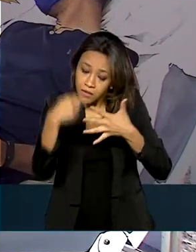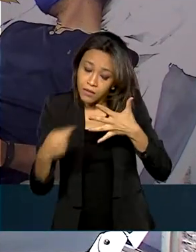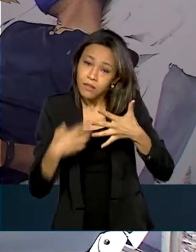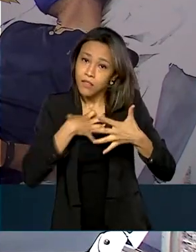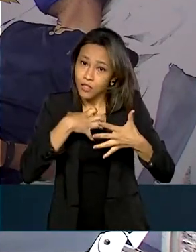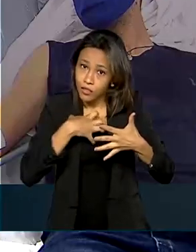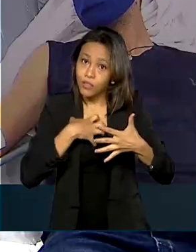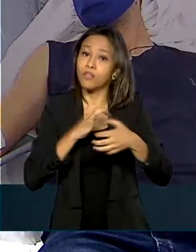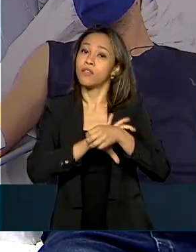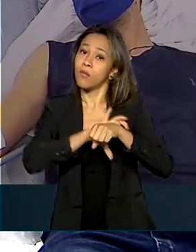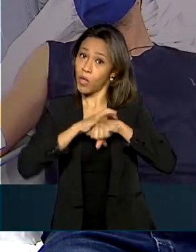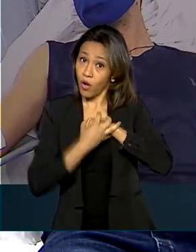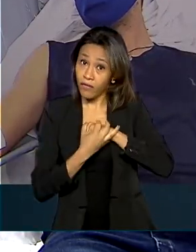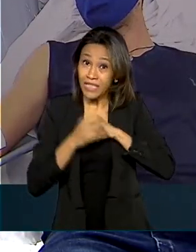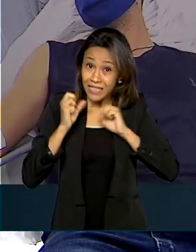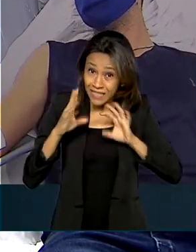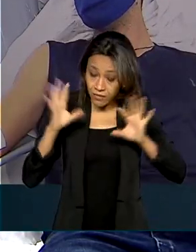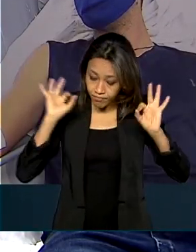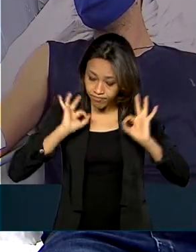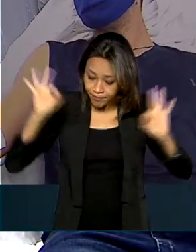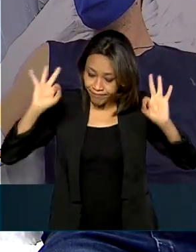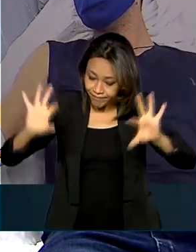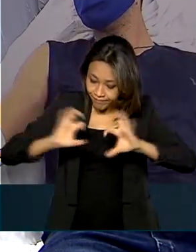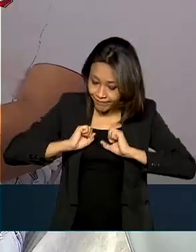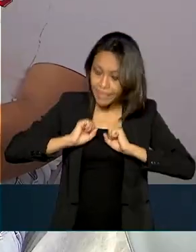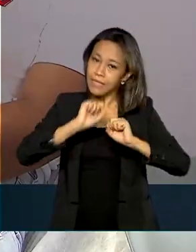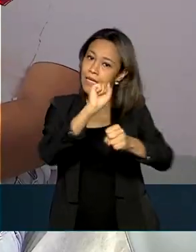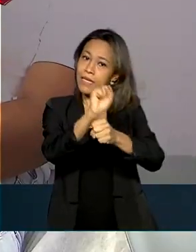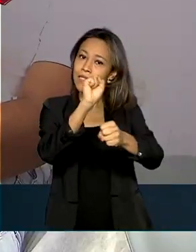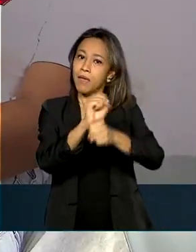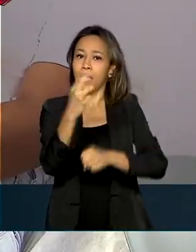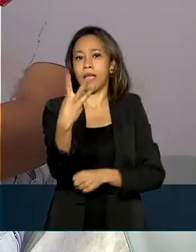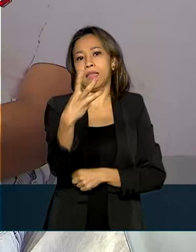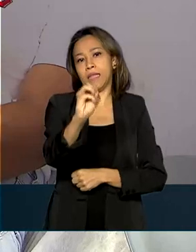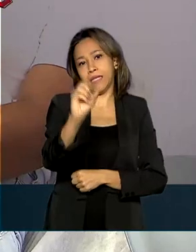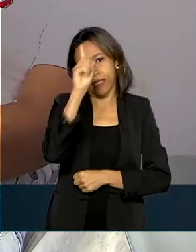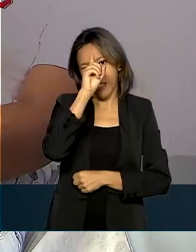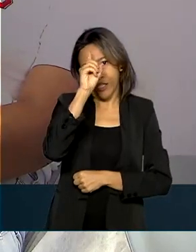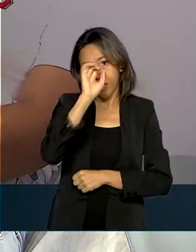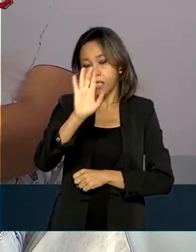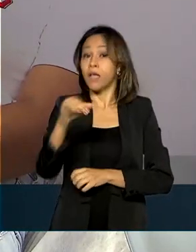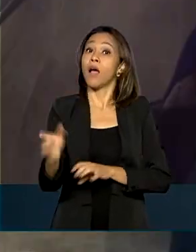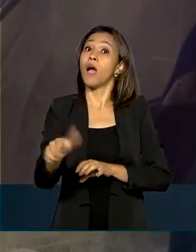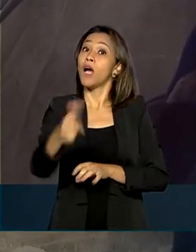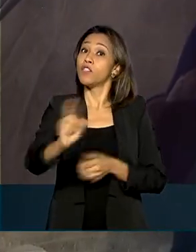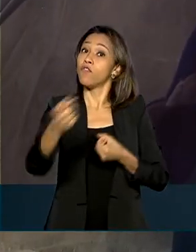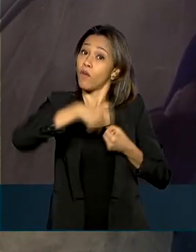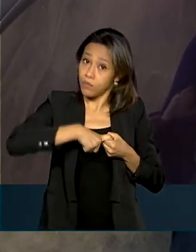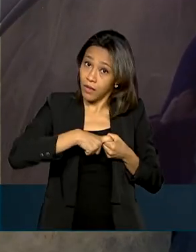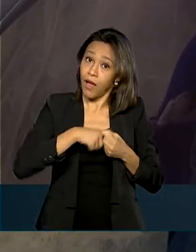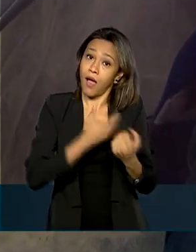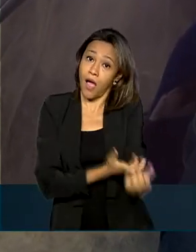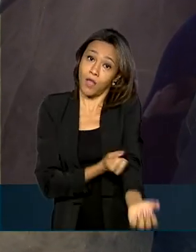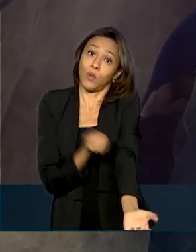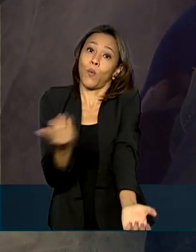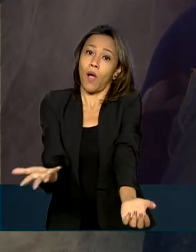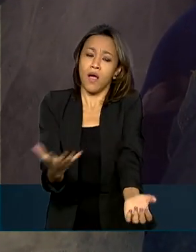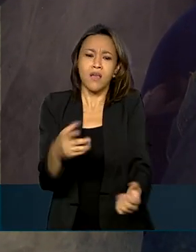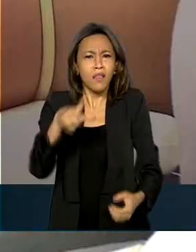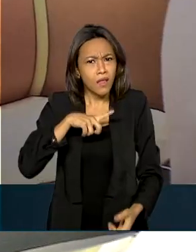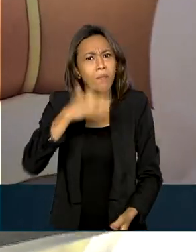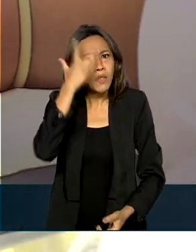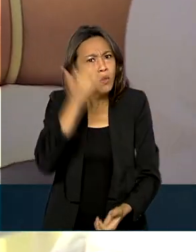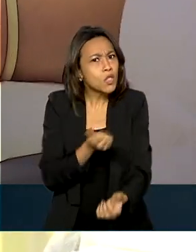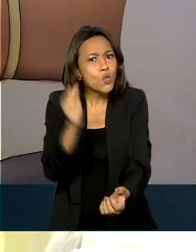Covid-19. Se foi contaminado, precisa esperar 30 dias antes de voltar a doar. E tem quem nunca doou